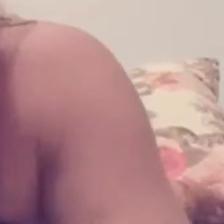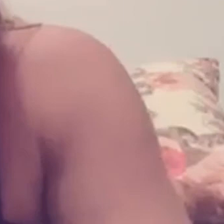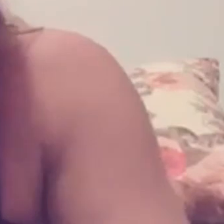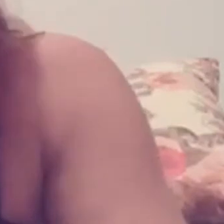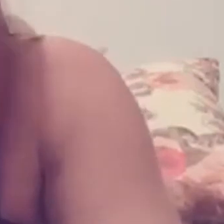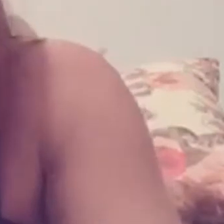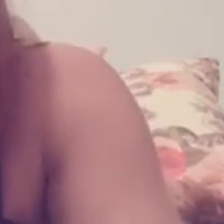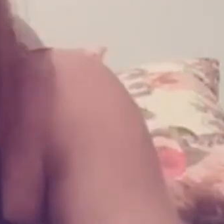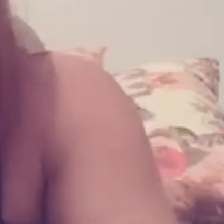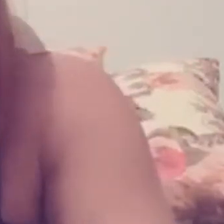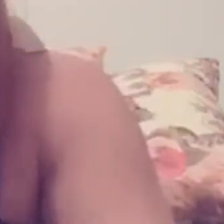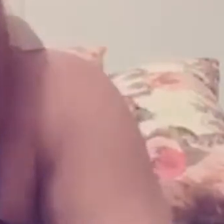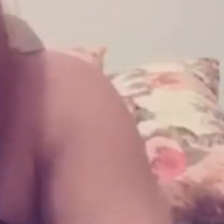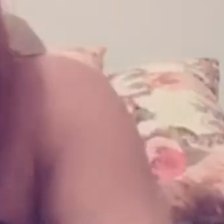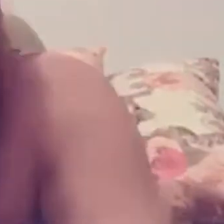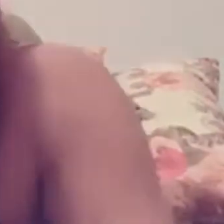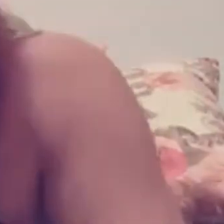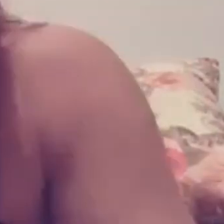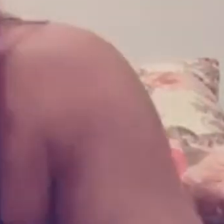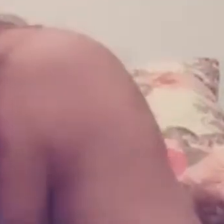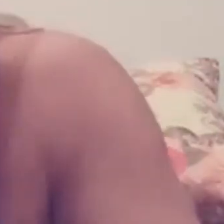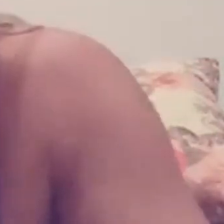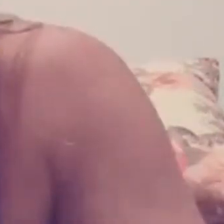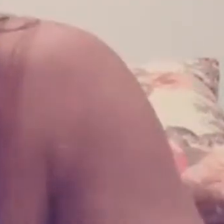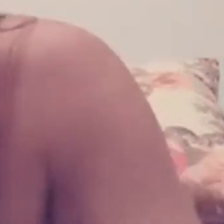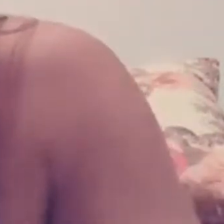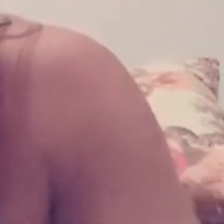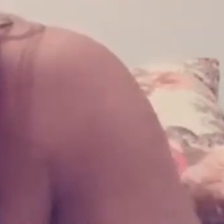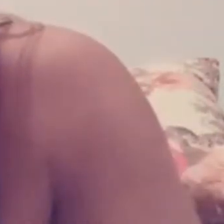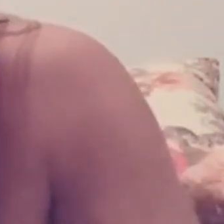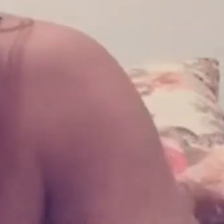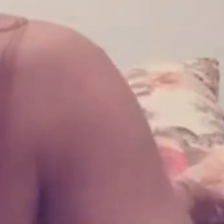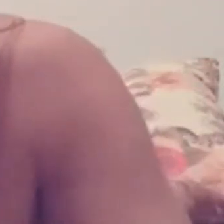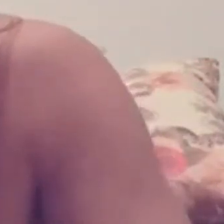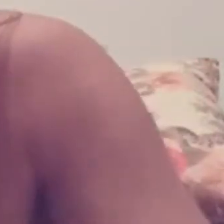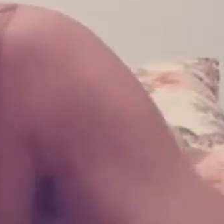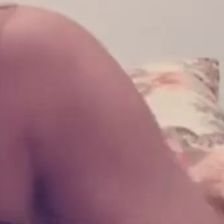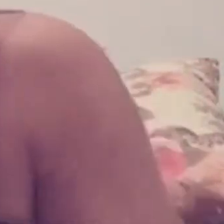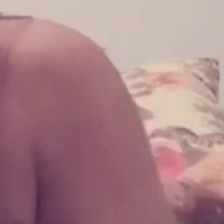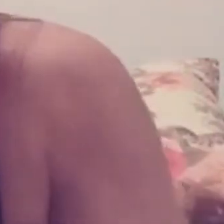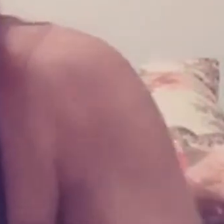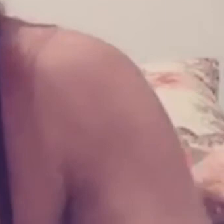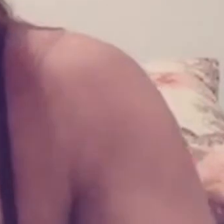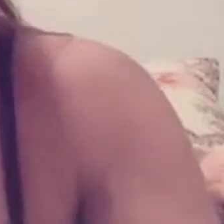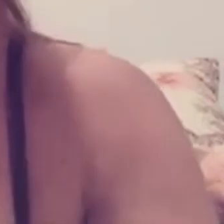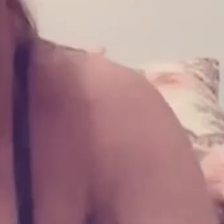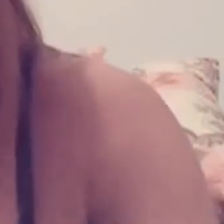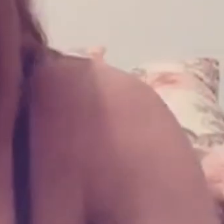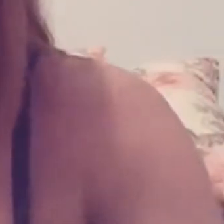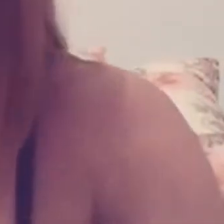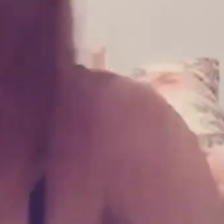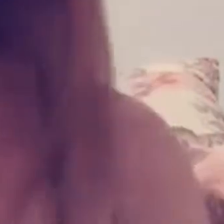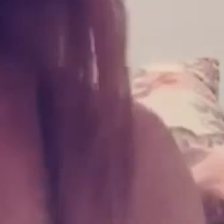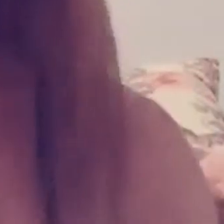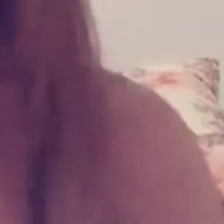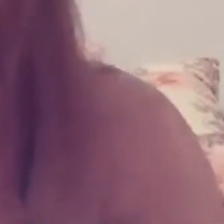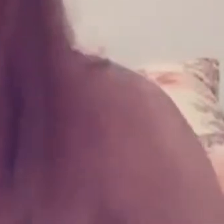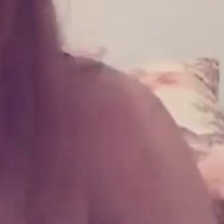assim que eu vi nosso amor na poeira poeira